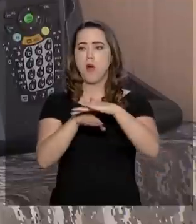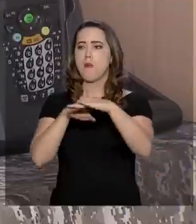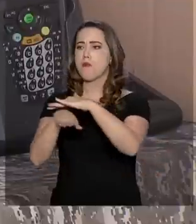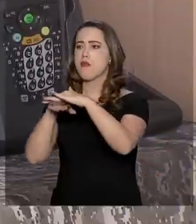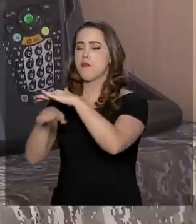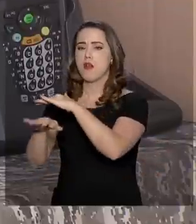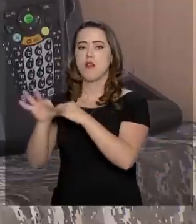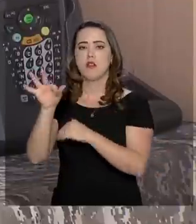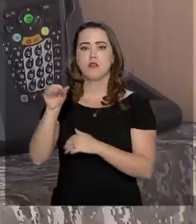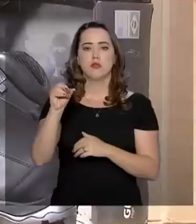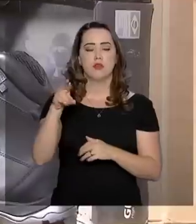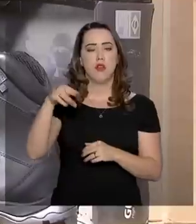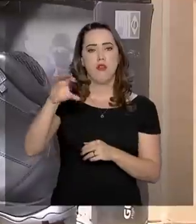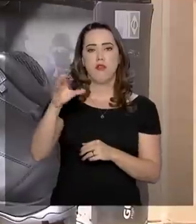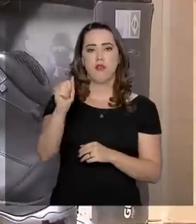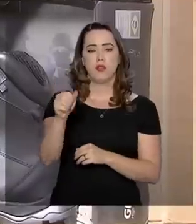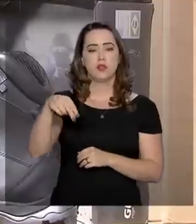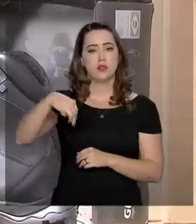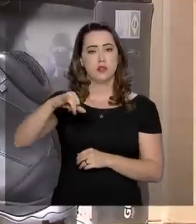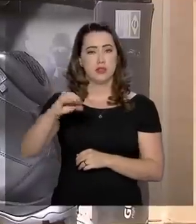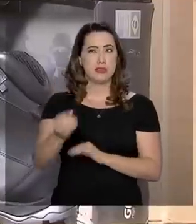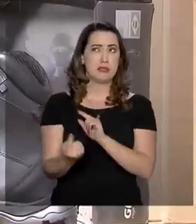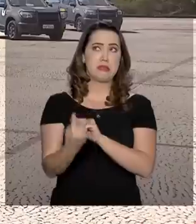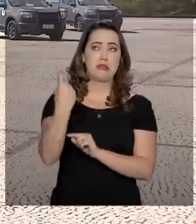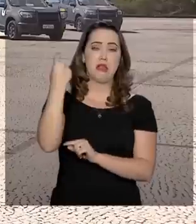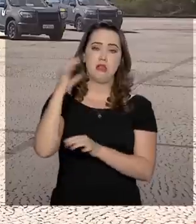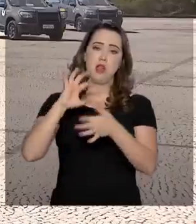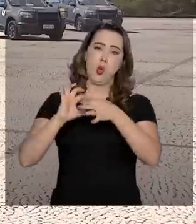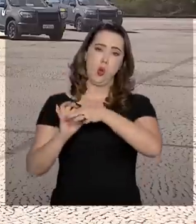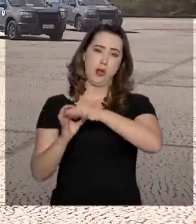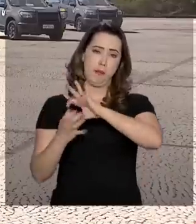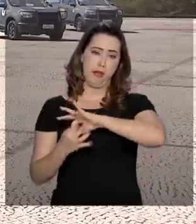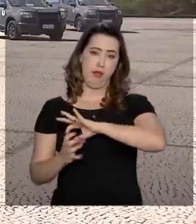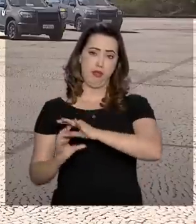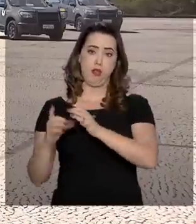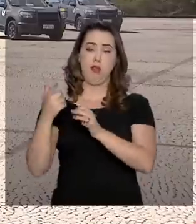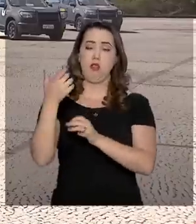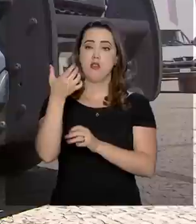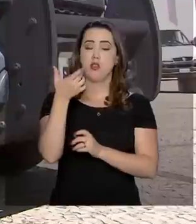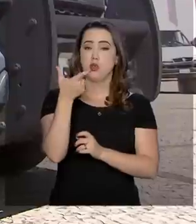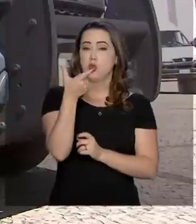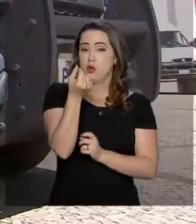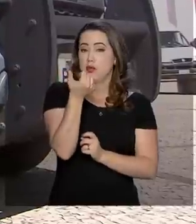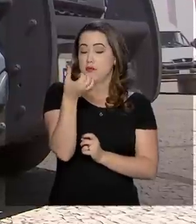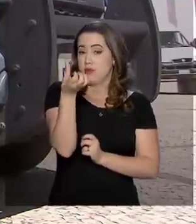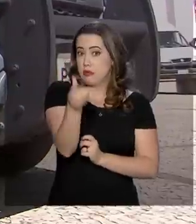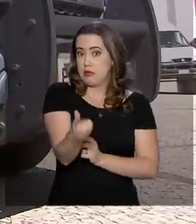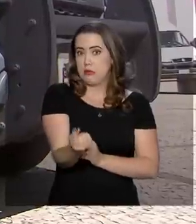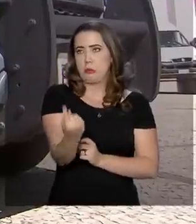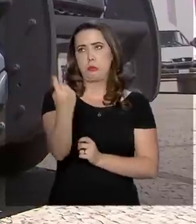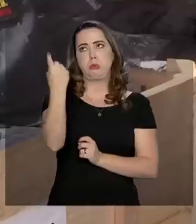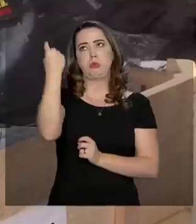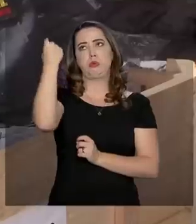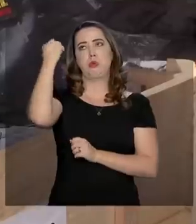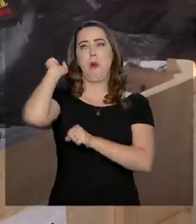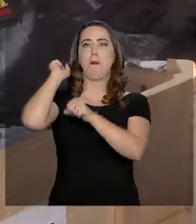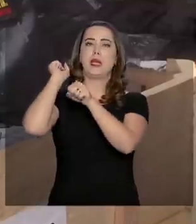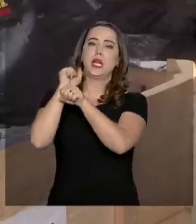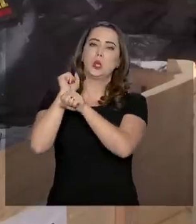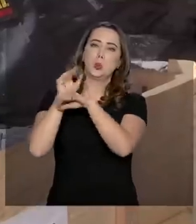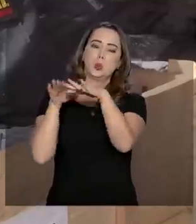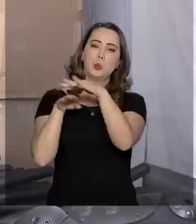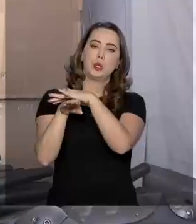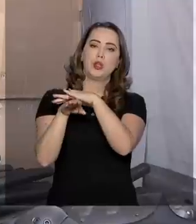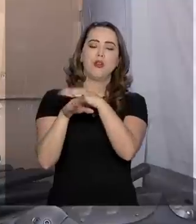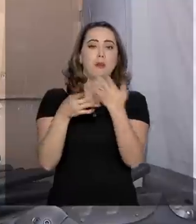Força Nacional desde as Olimpíadas de 2016. A iniciativa teve como objetivo dar transparência à gestão dos bens